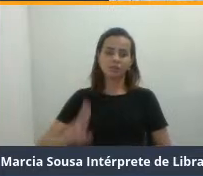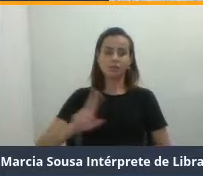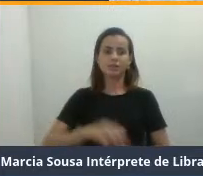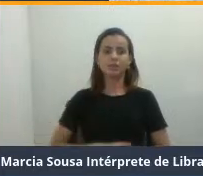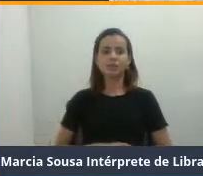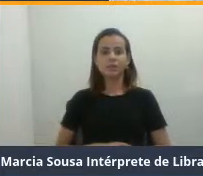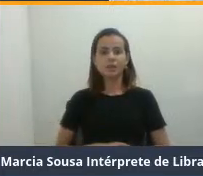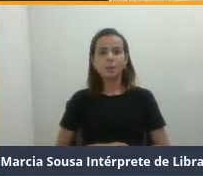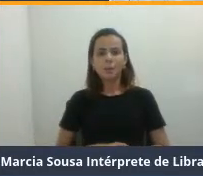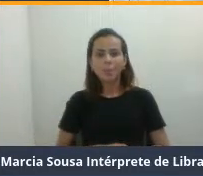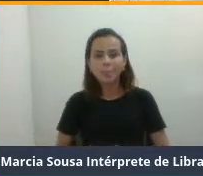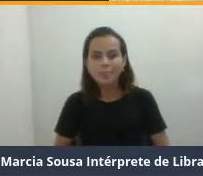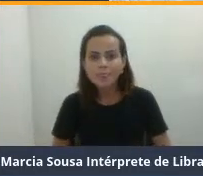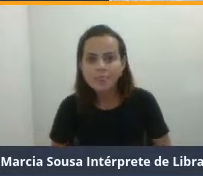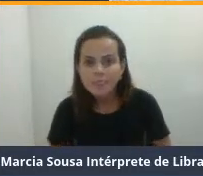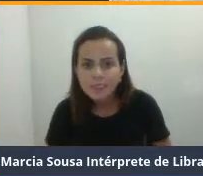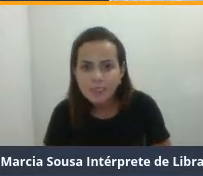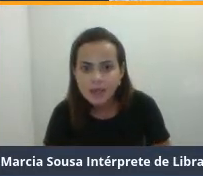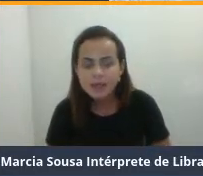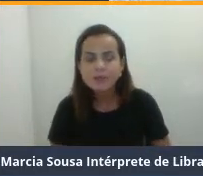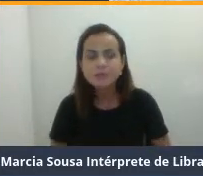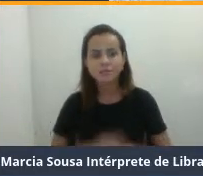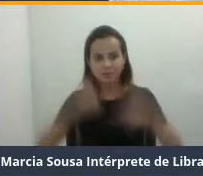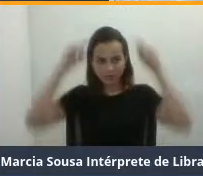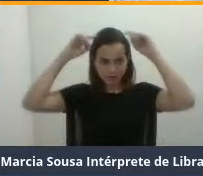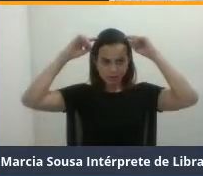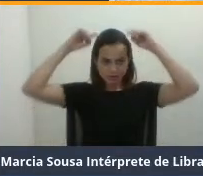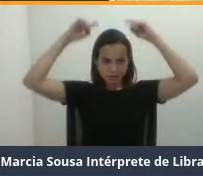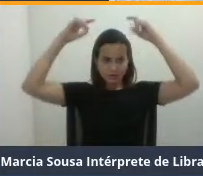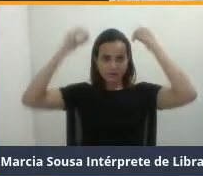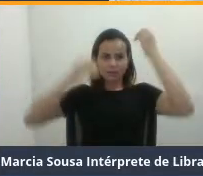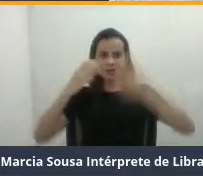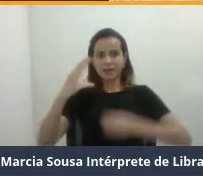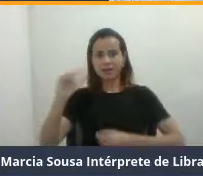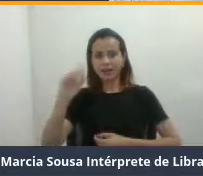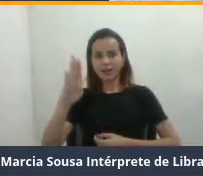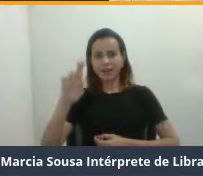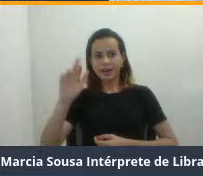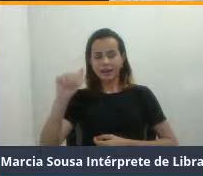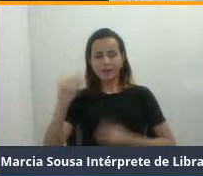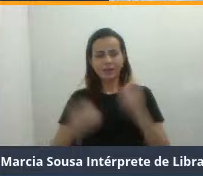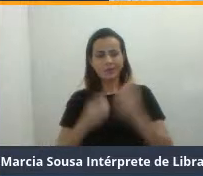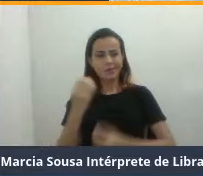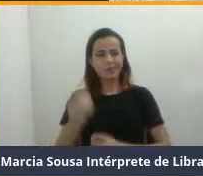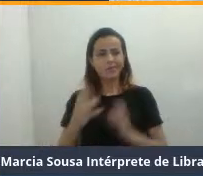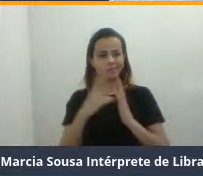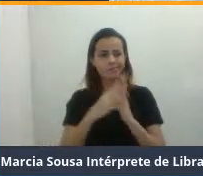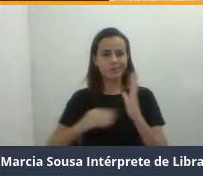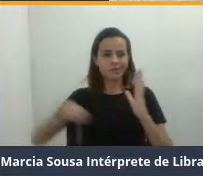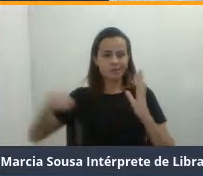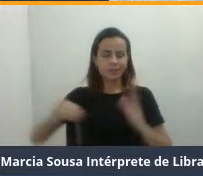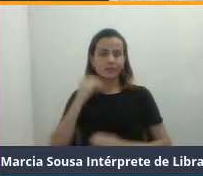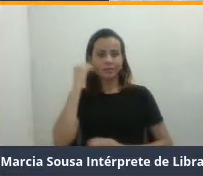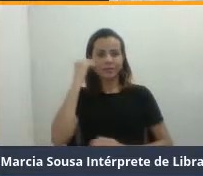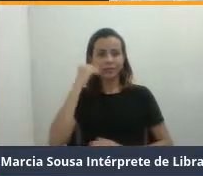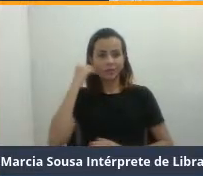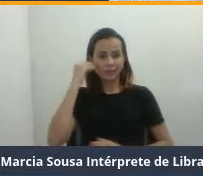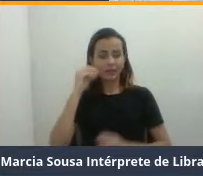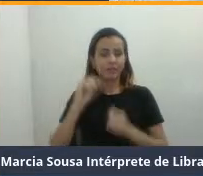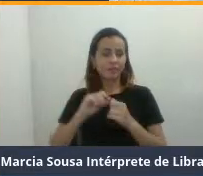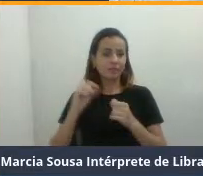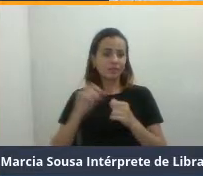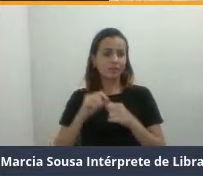também como modelos experimentais para a reprodução humana. Por que cabra é um modelo